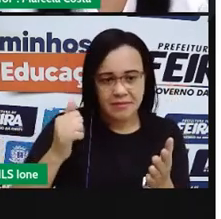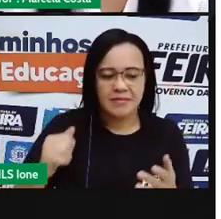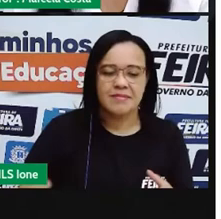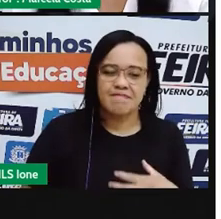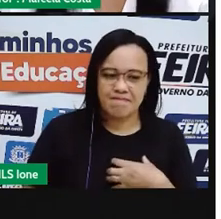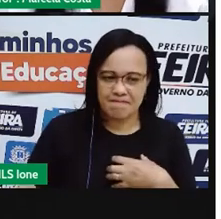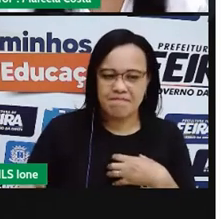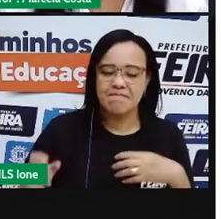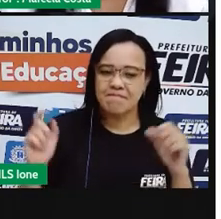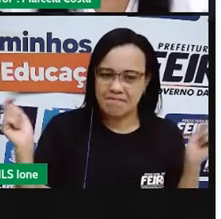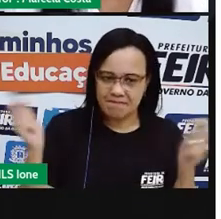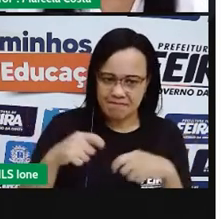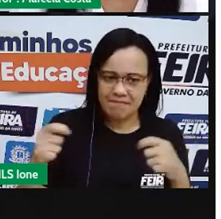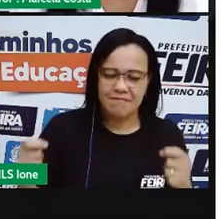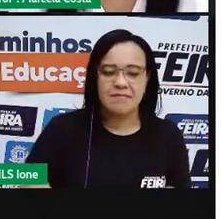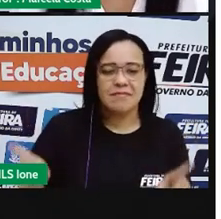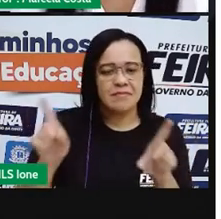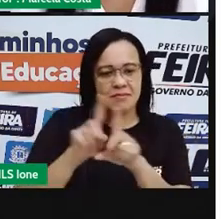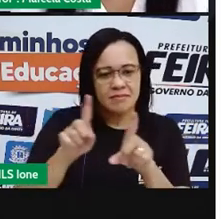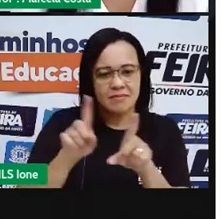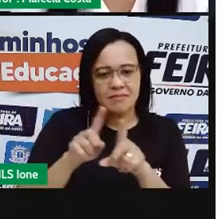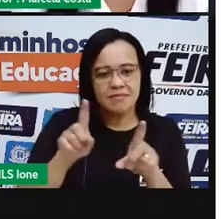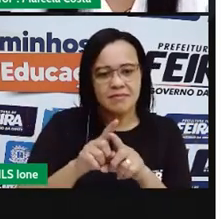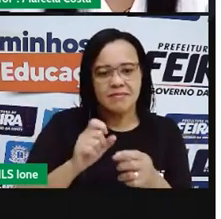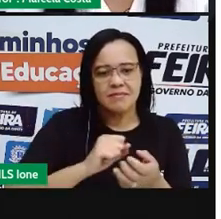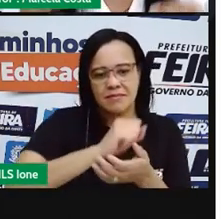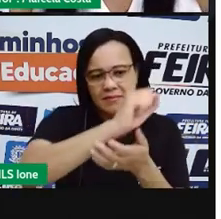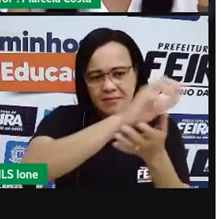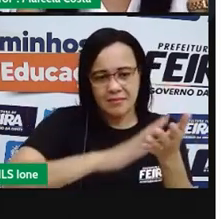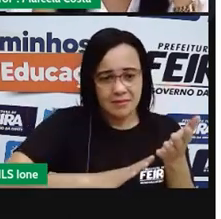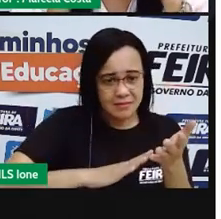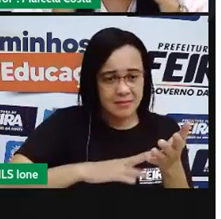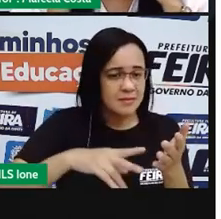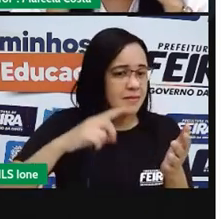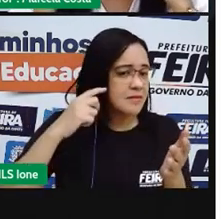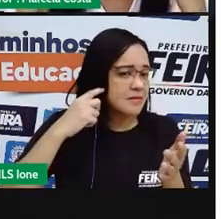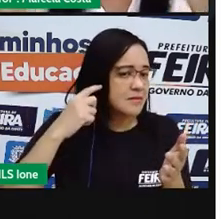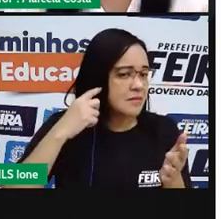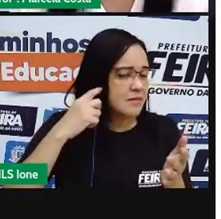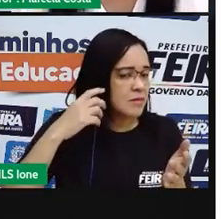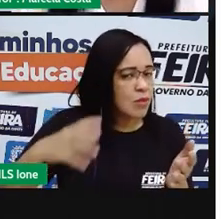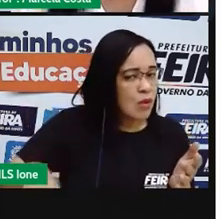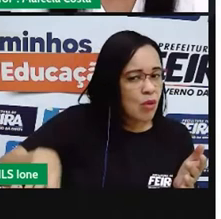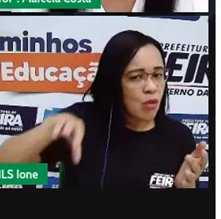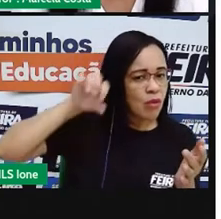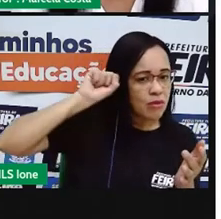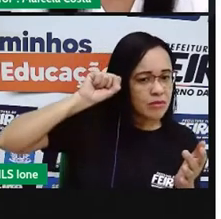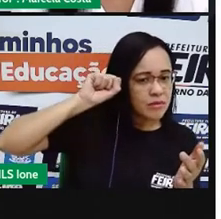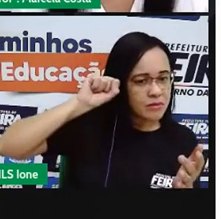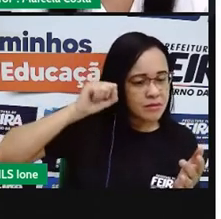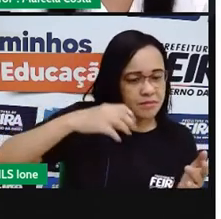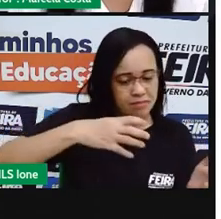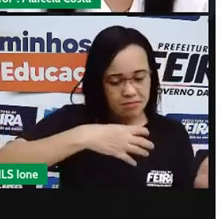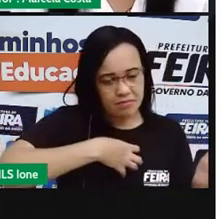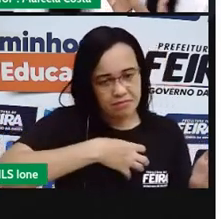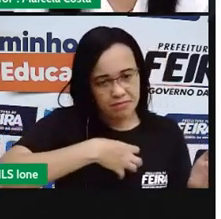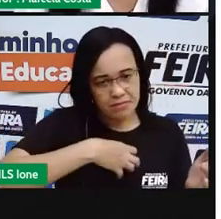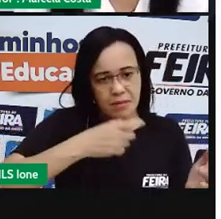E também tente fazer o exercício de ouvir a palavra e escrever sozinho.